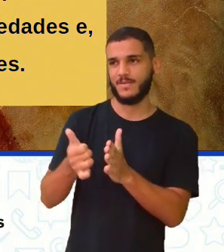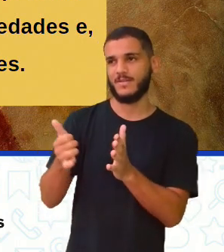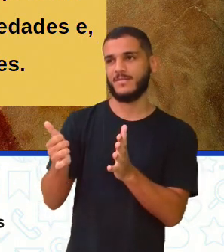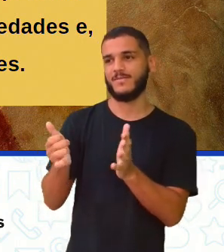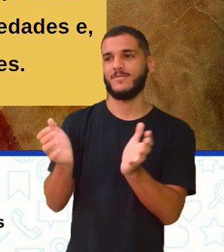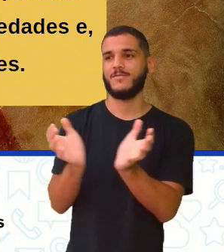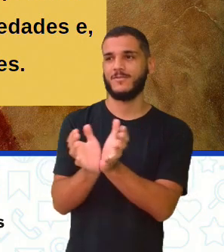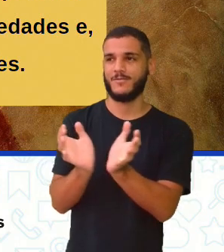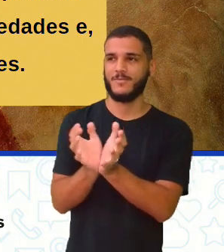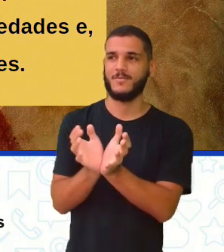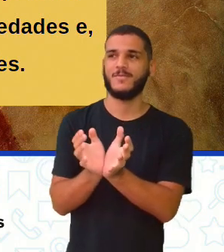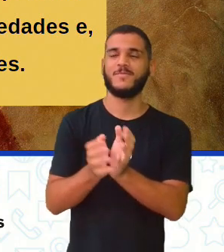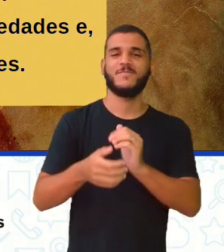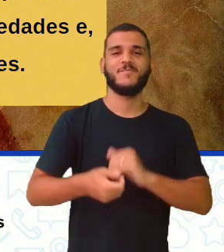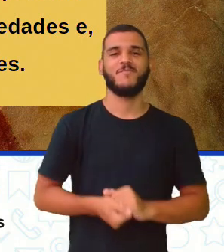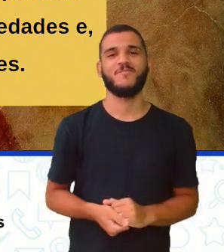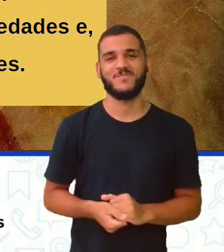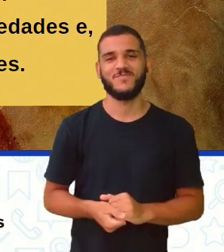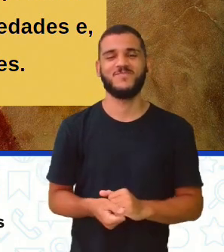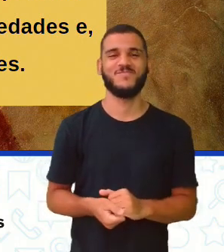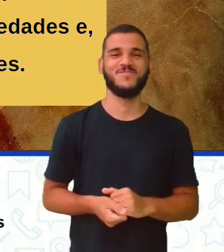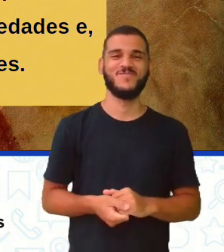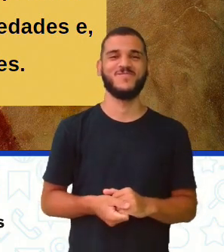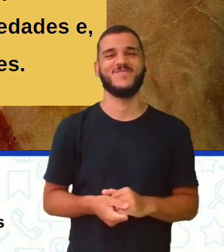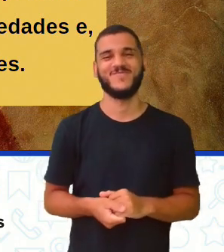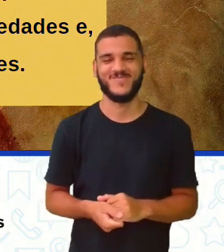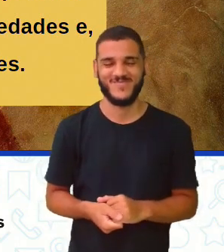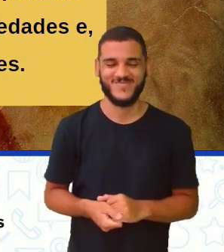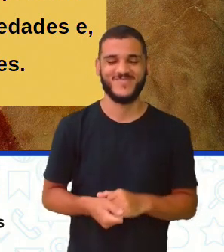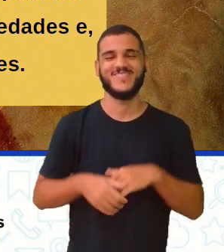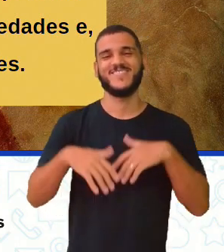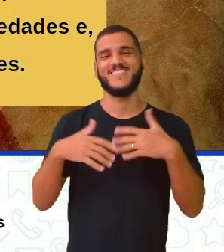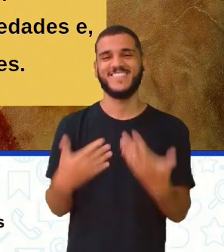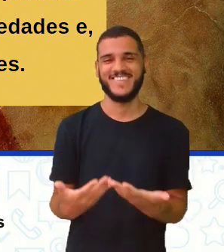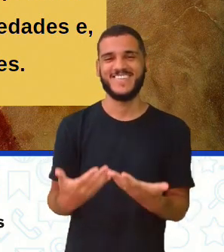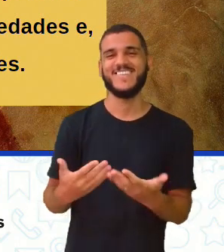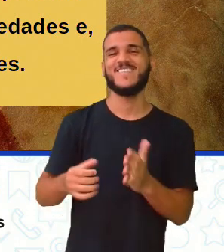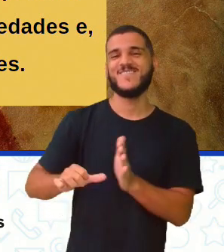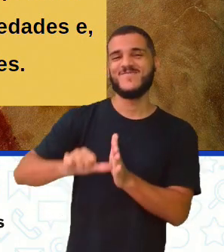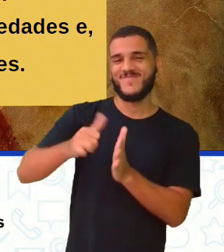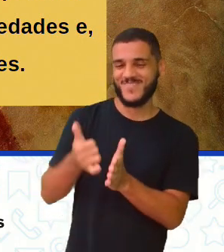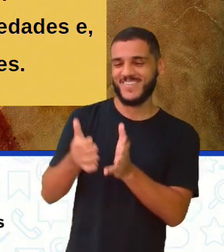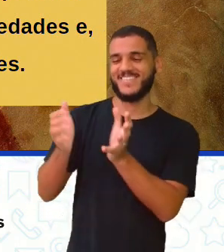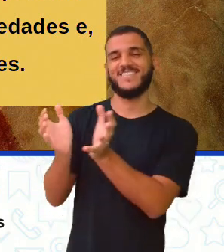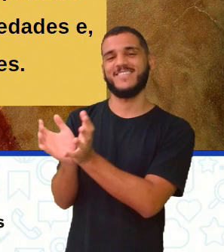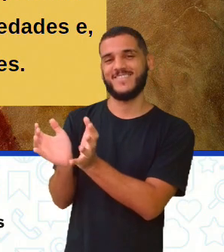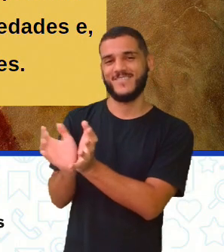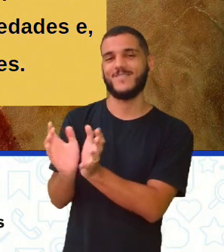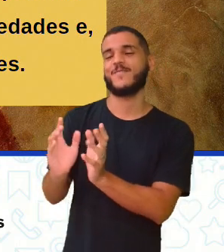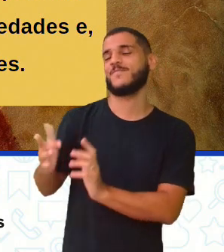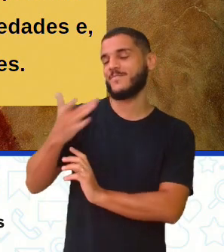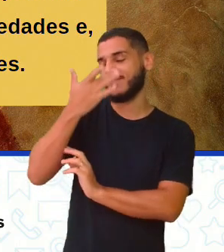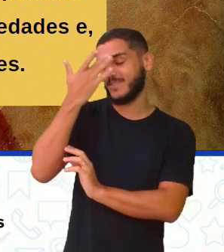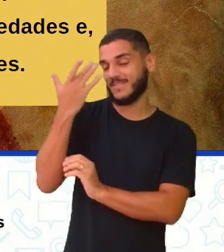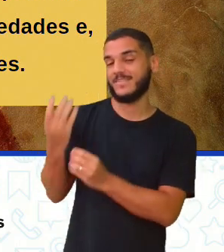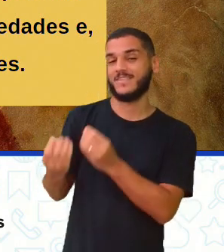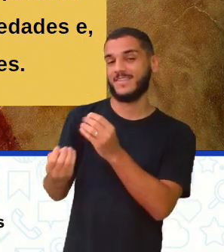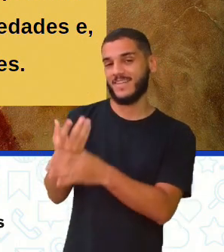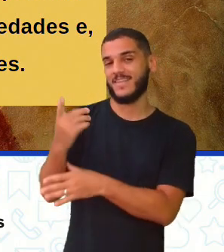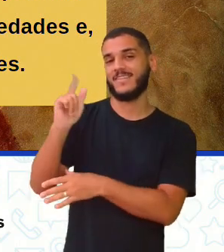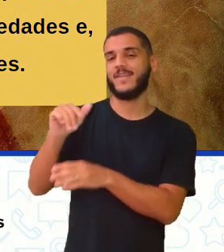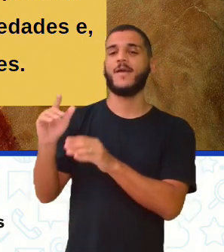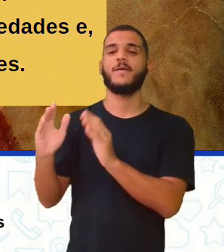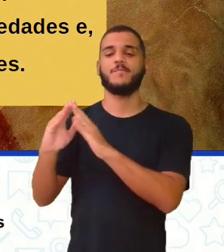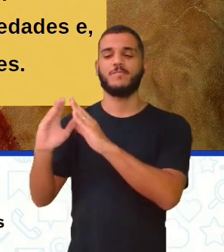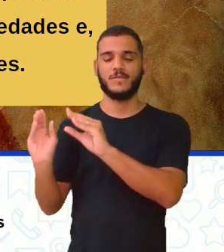acho que é casado, né? Enfim, vamos ver, depois a gente descobre. Originalmente, os primeiros agrupamentos humanos, que eram nômados,